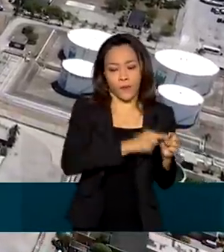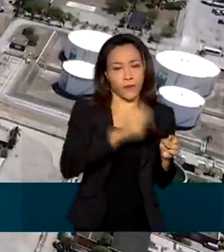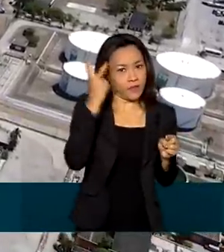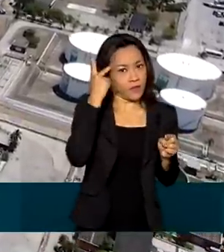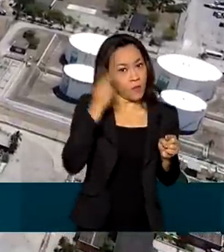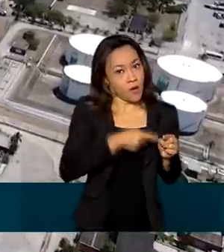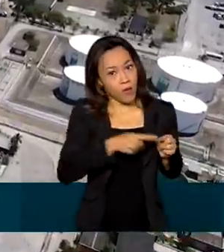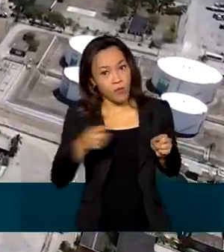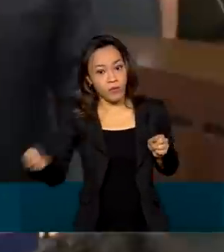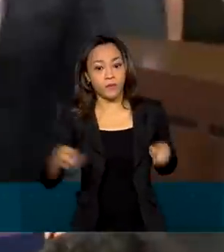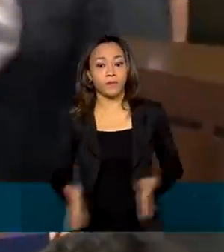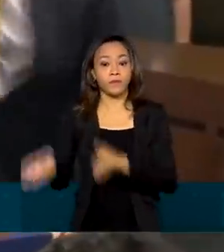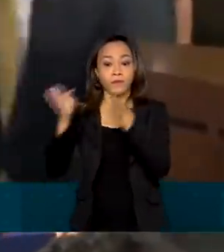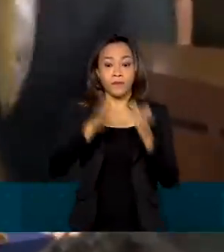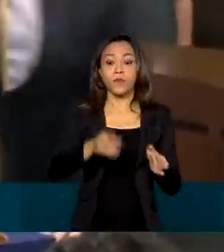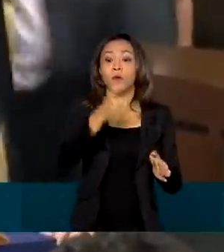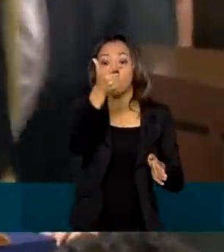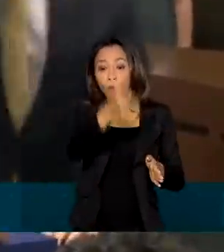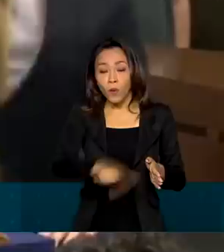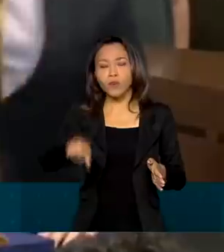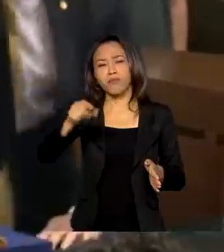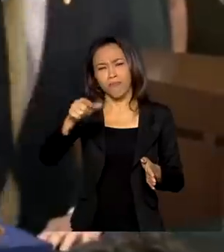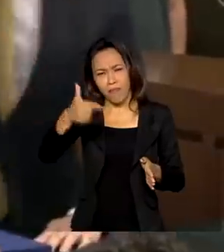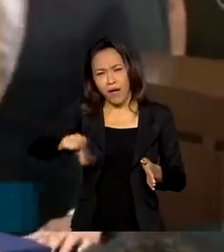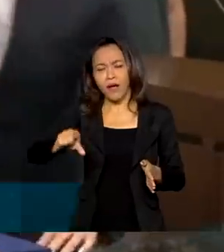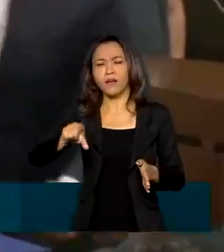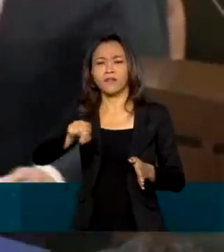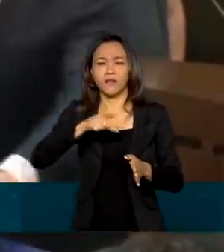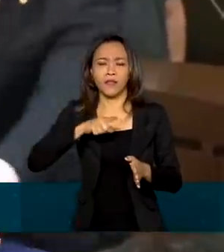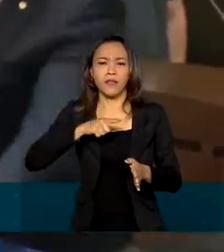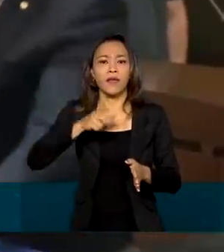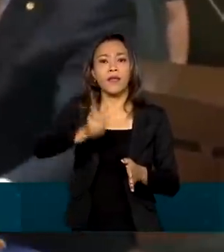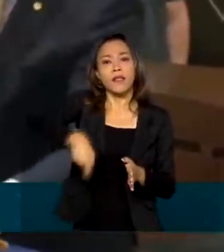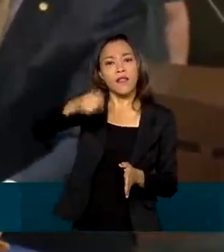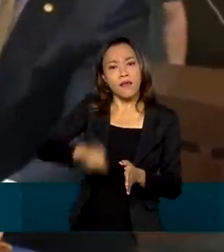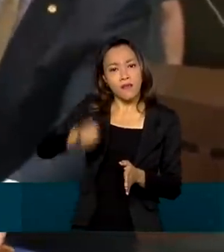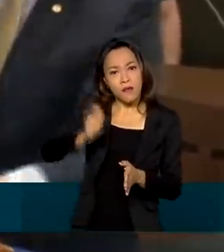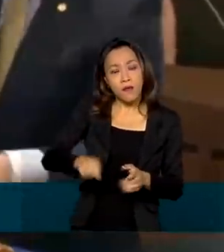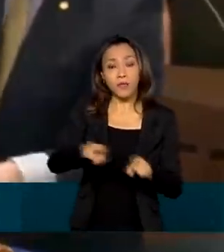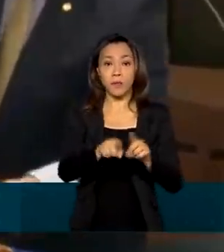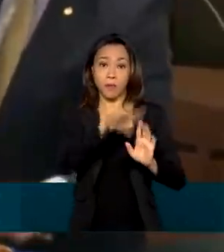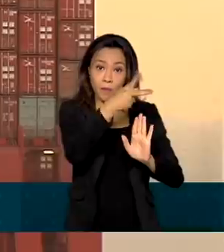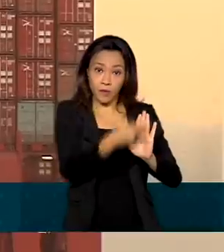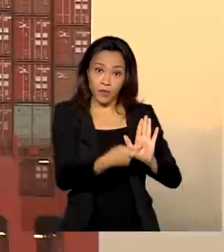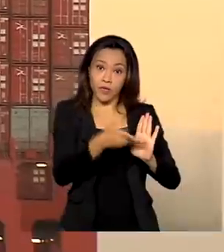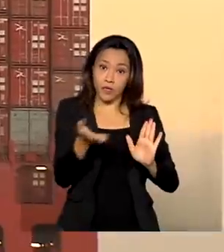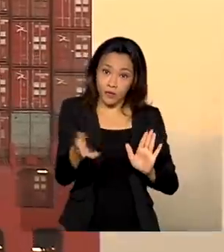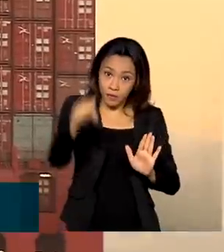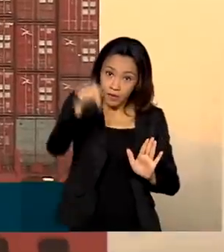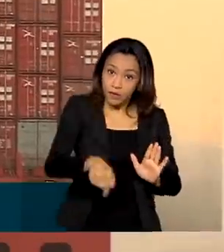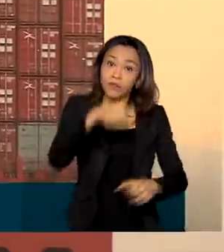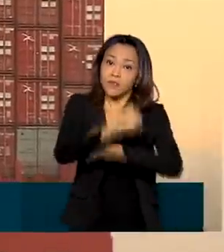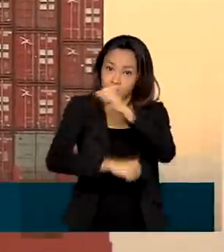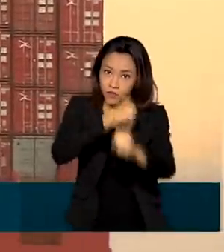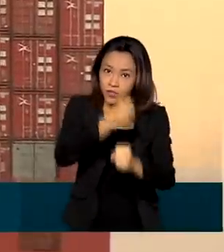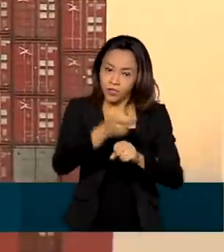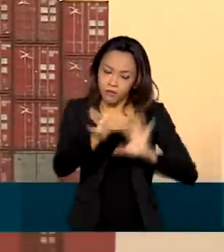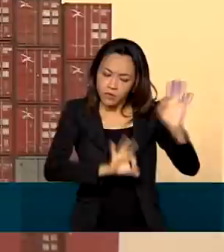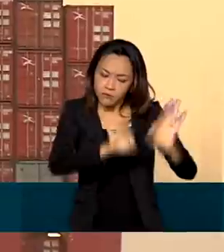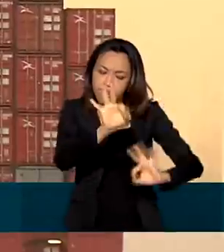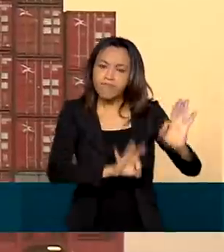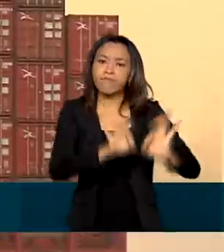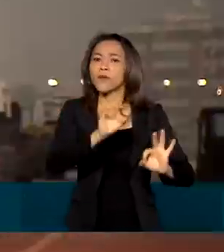ativos devem ser levados para leilões e projetos de concessão à iniciativa privada ainda este ano, com